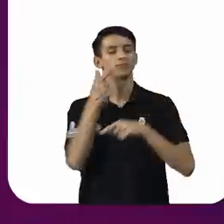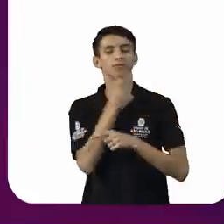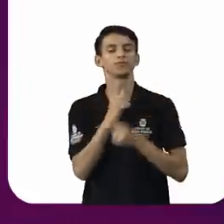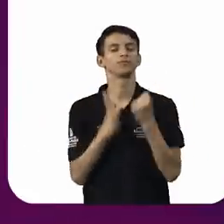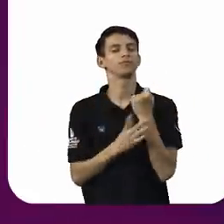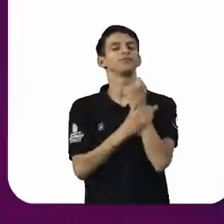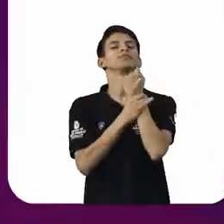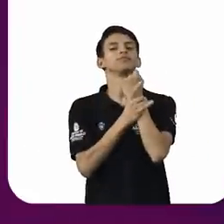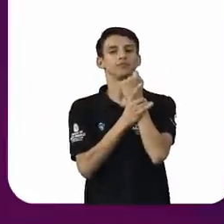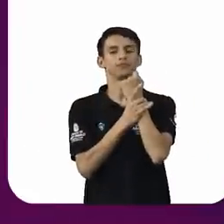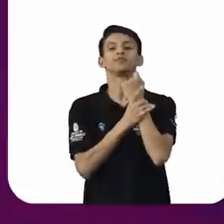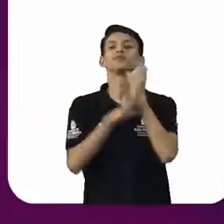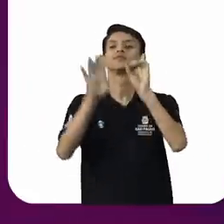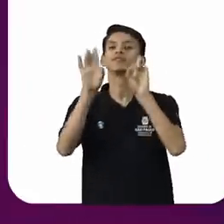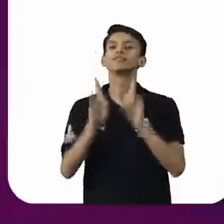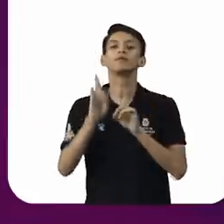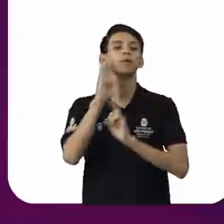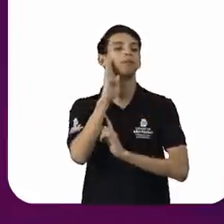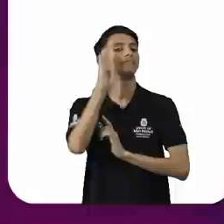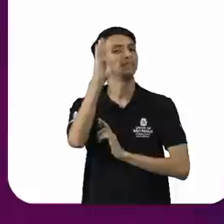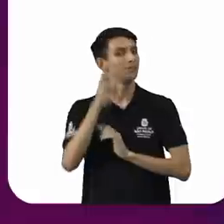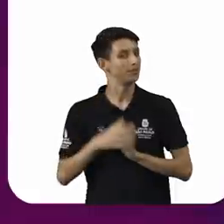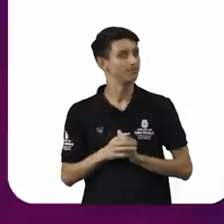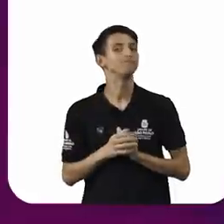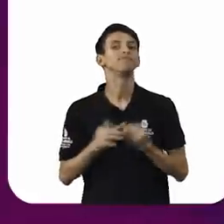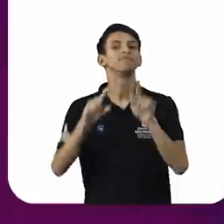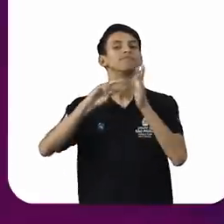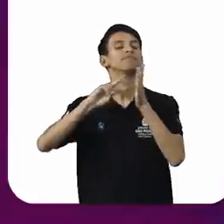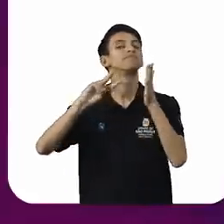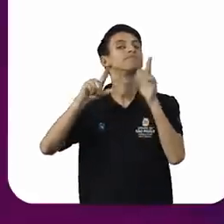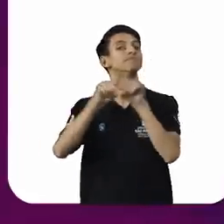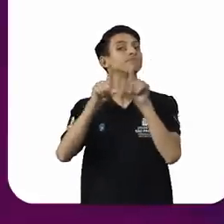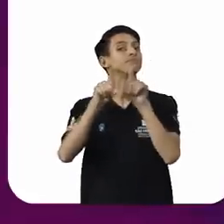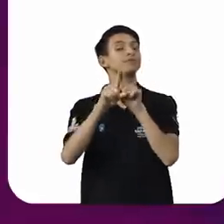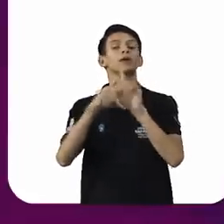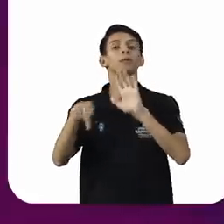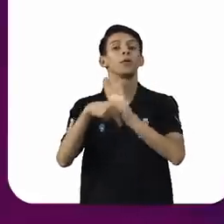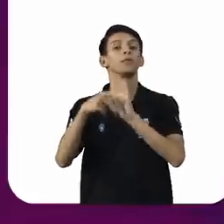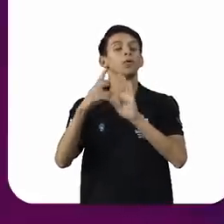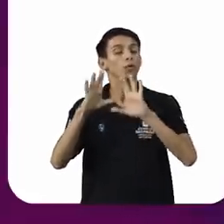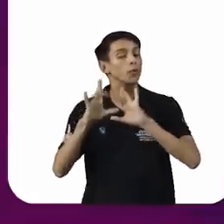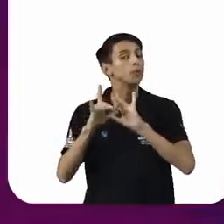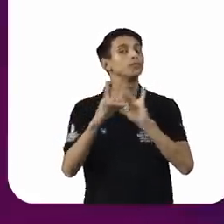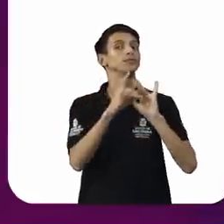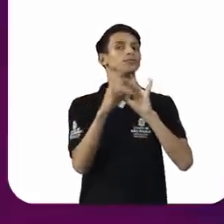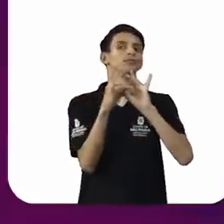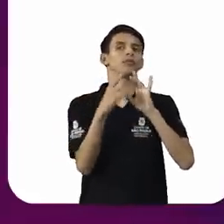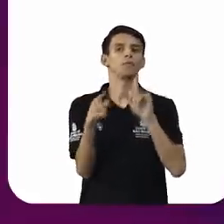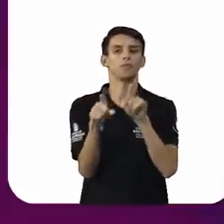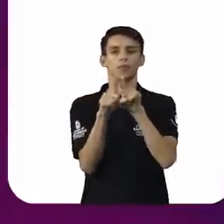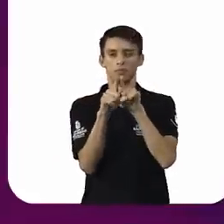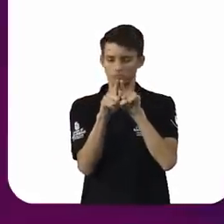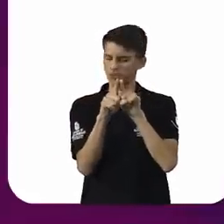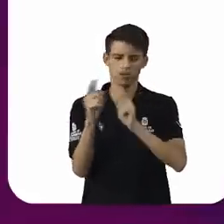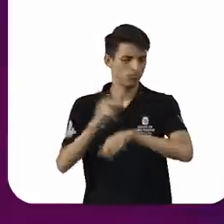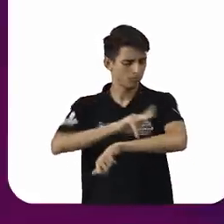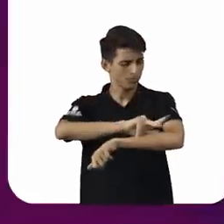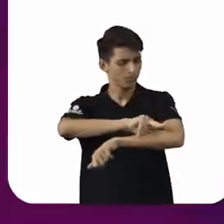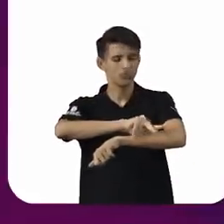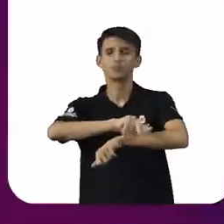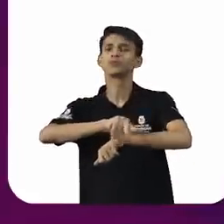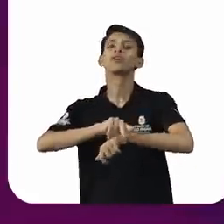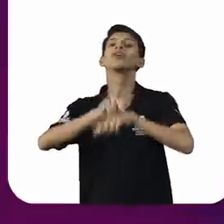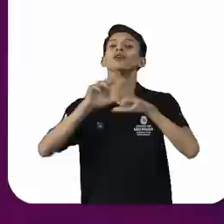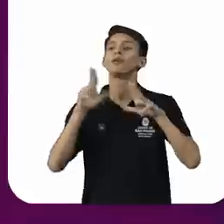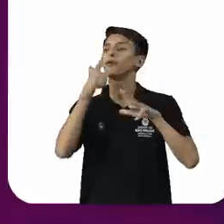garantia dos direitos fundamentais. Ele é signatário do Pacto Nacional do Poder Judiciário pela Equidade Racial e